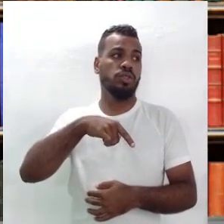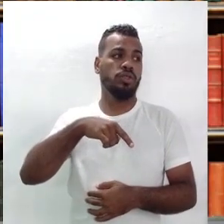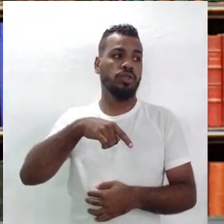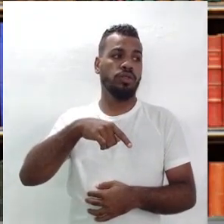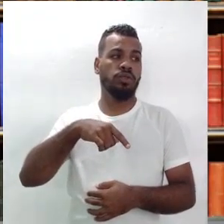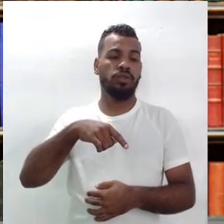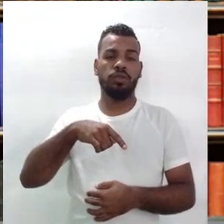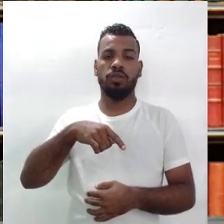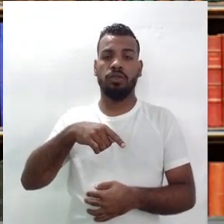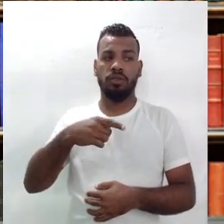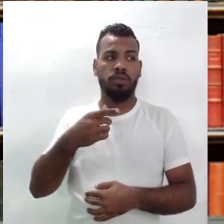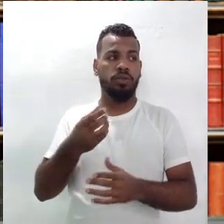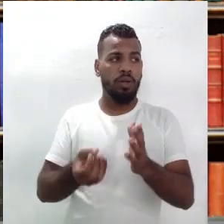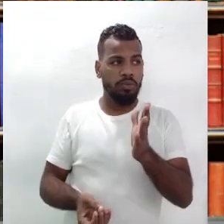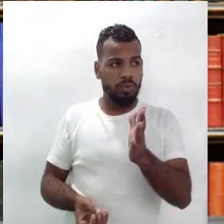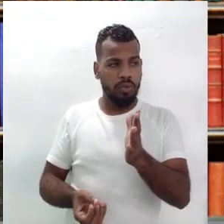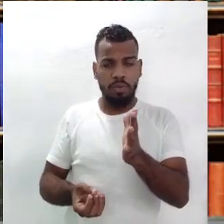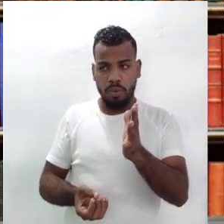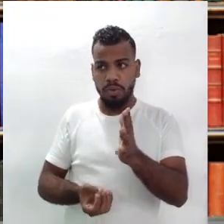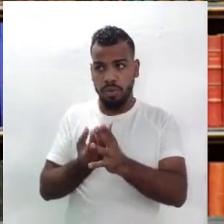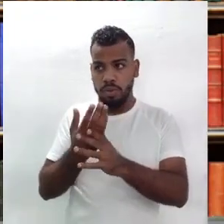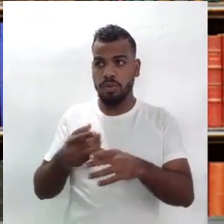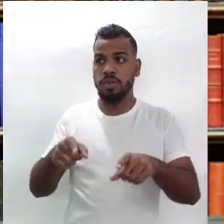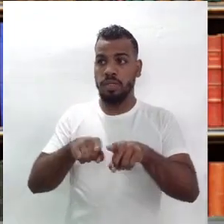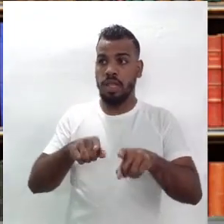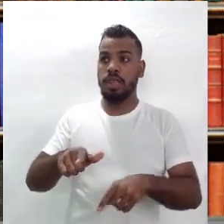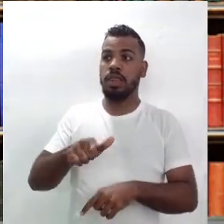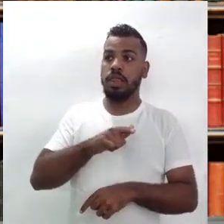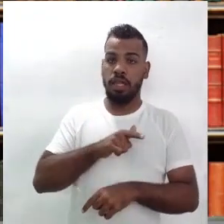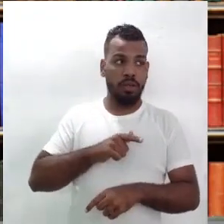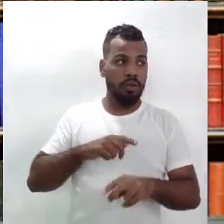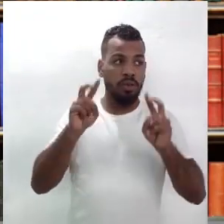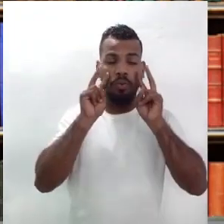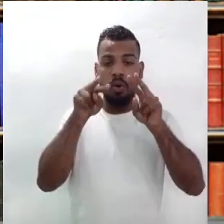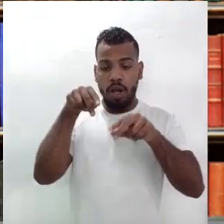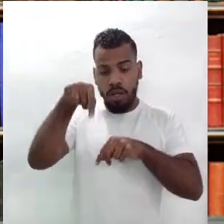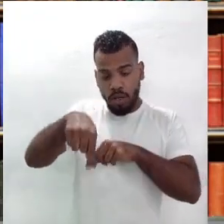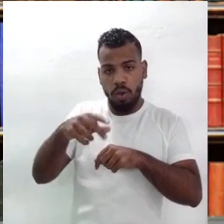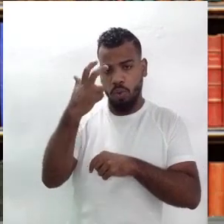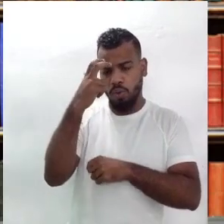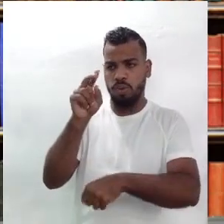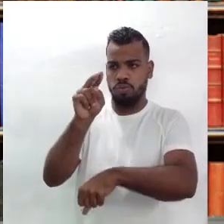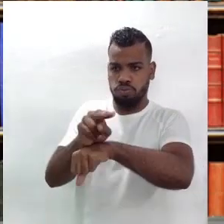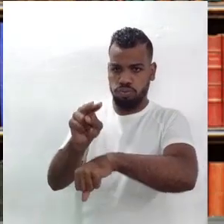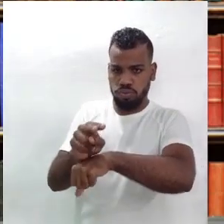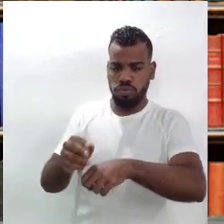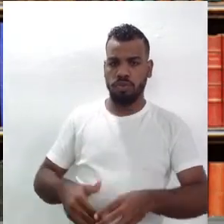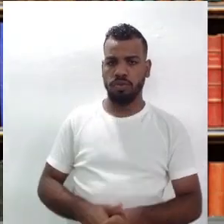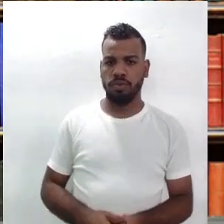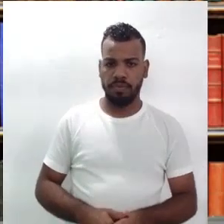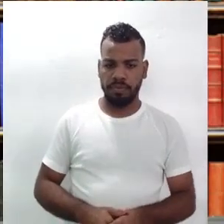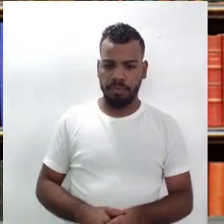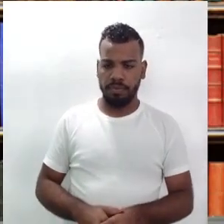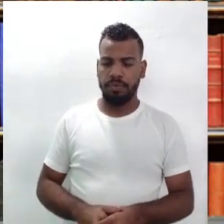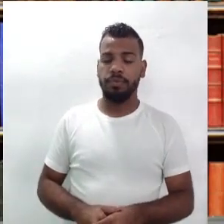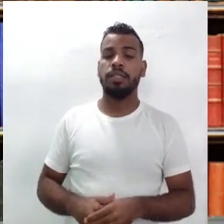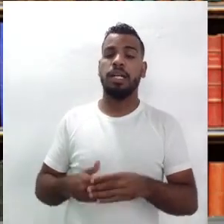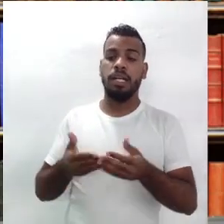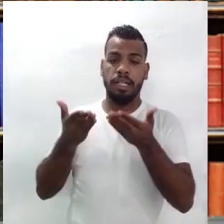produção, quando tivemos um olhar de conservação da nossa cultura. Então, é essa